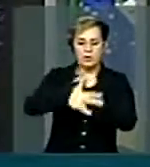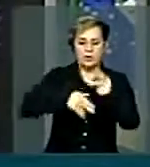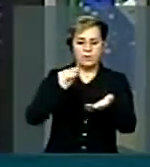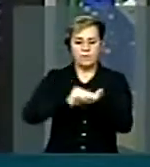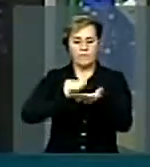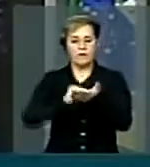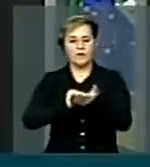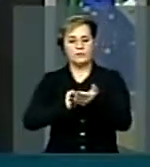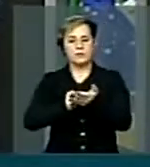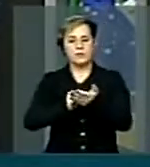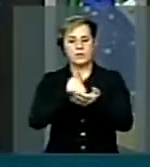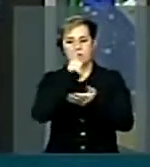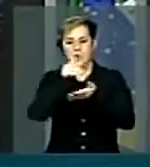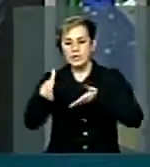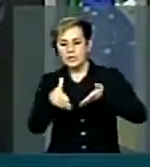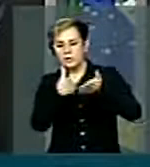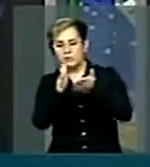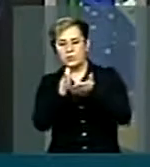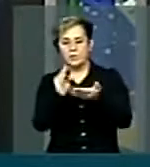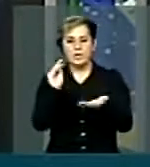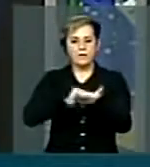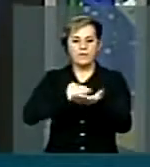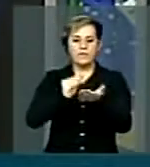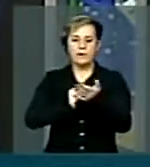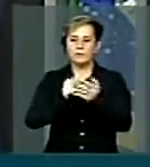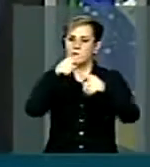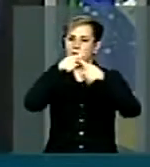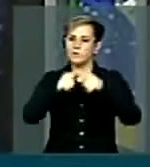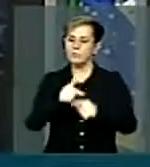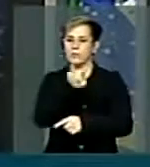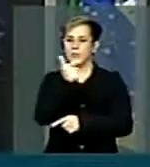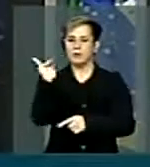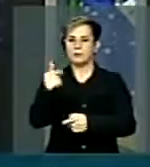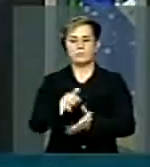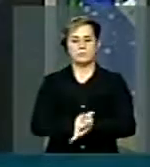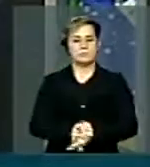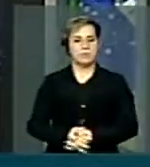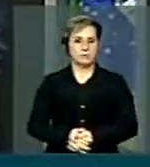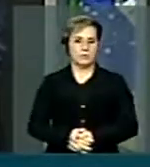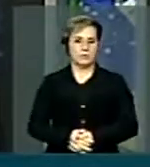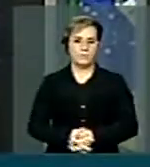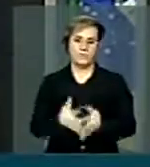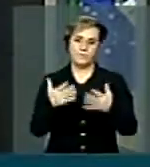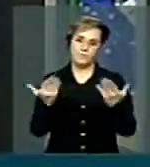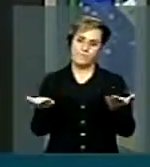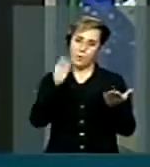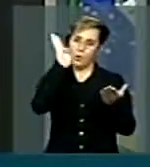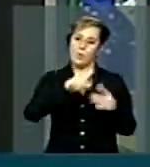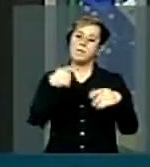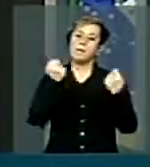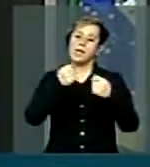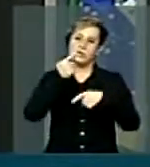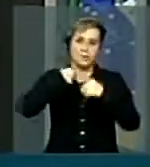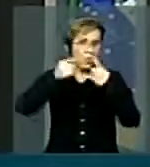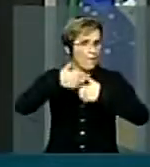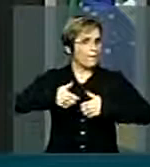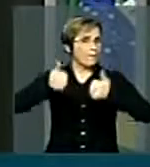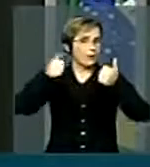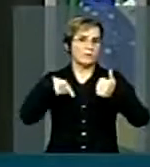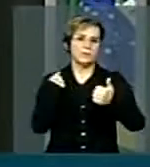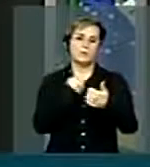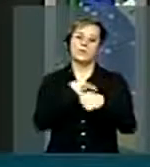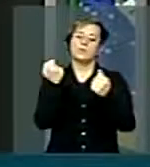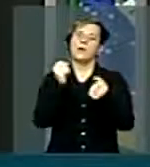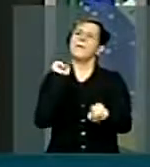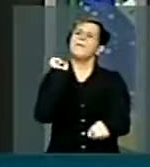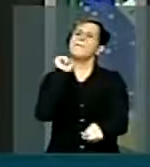ausência de hidrovias, retira a competitividade dos produtos brasileiros. Portanto, o Brasil precisa melhorar e a gente tem que parar,